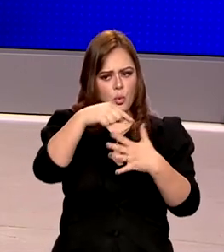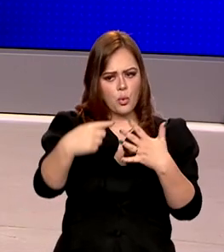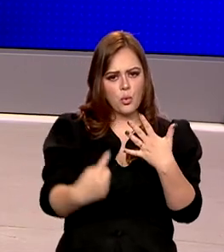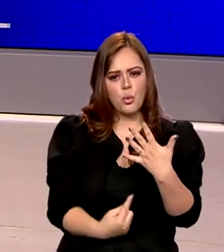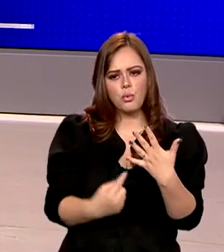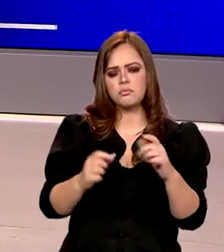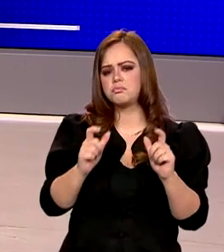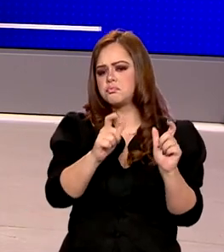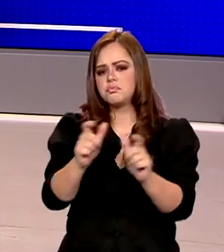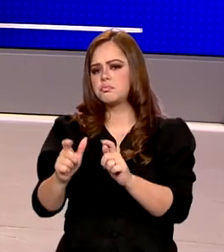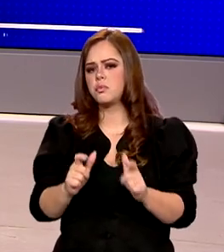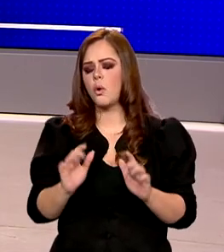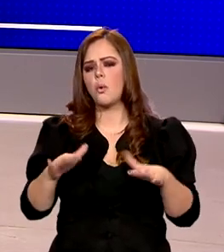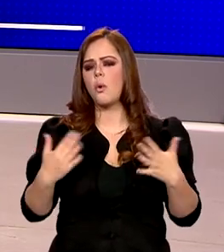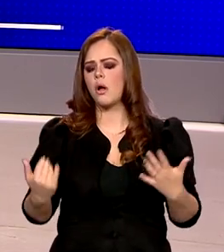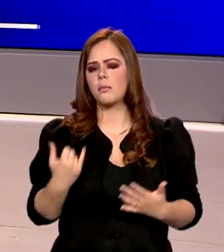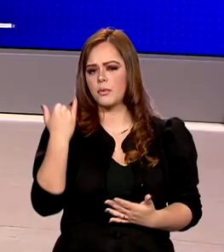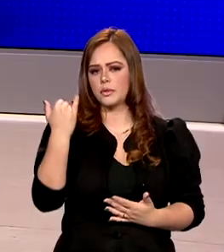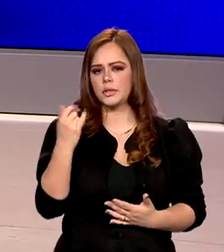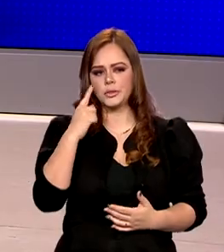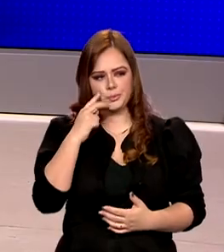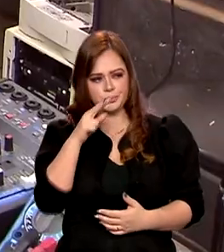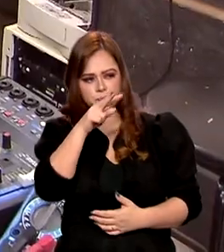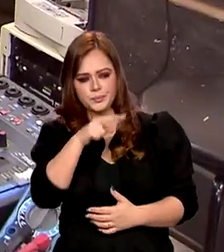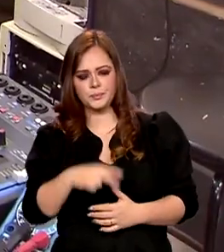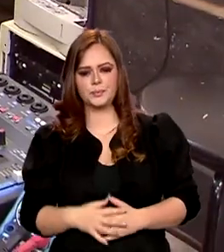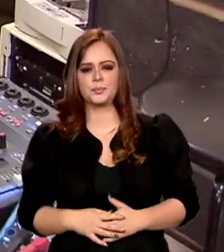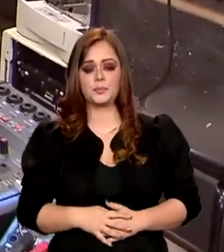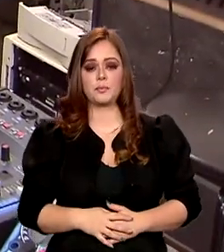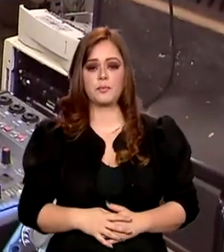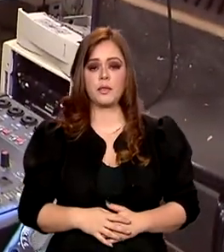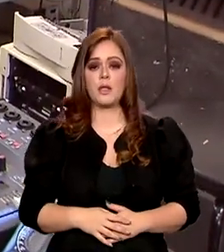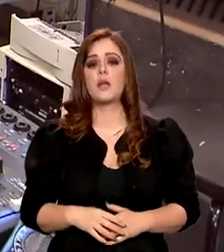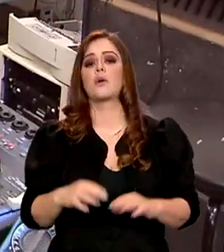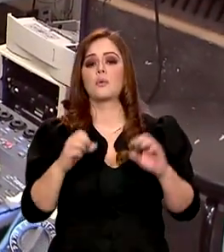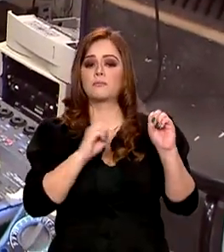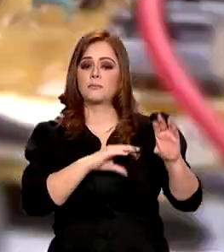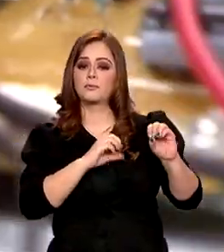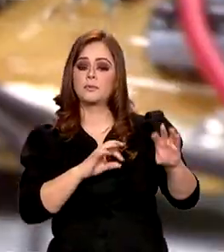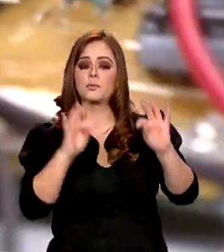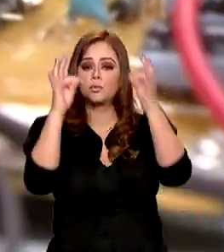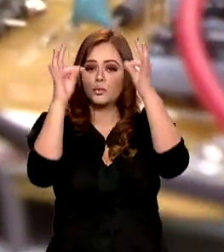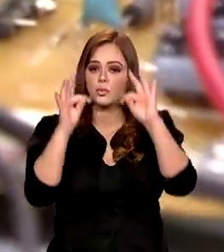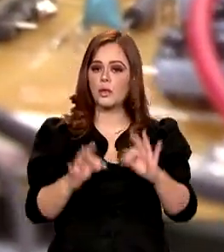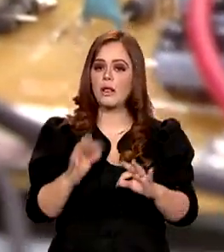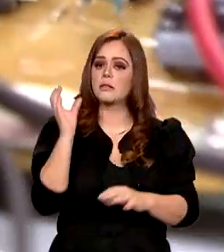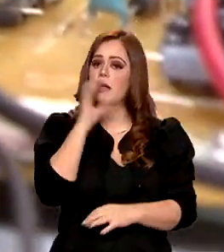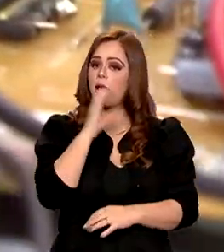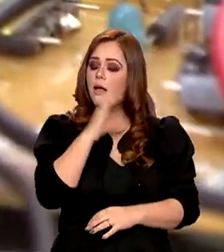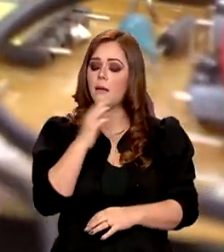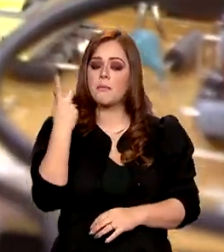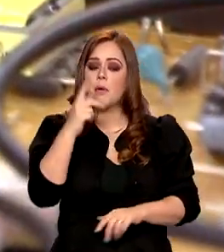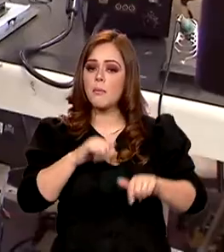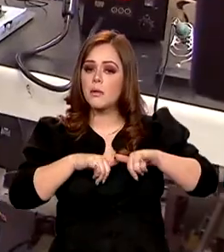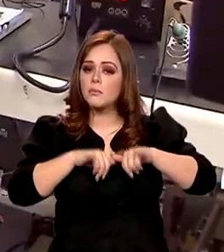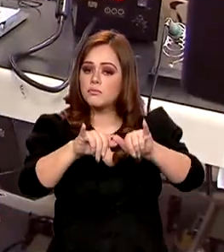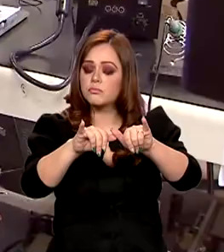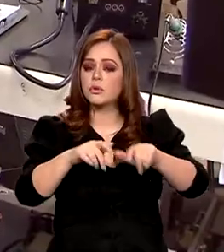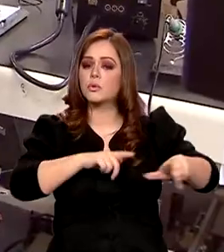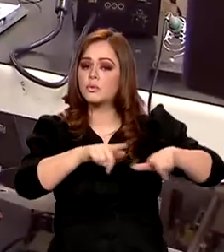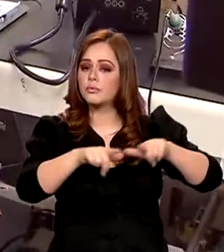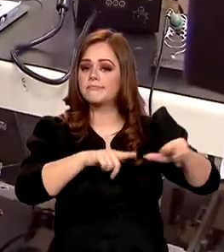qual a importância deles? Confira na reportagem. O ensino técnico pode ser um caminho mais rápido para o mercado de trabalho,